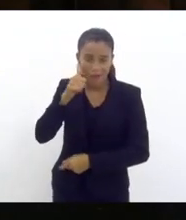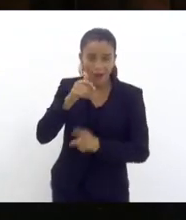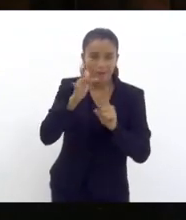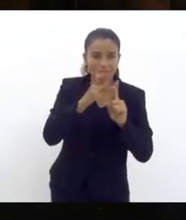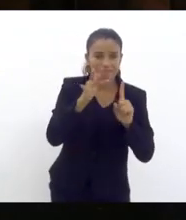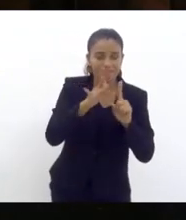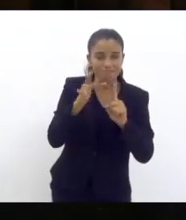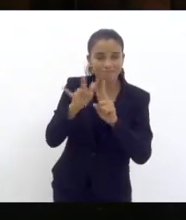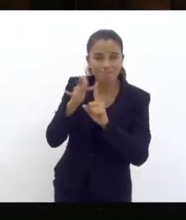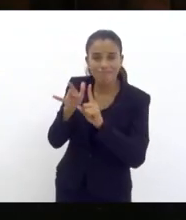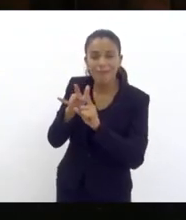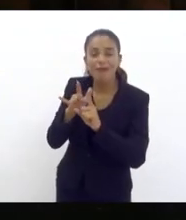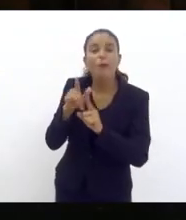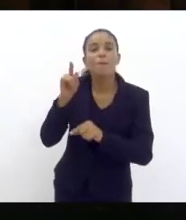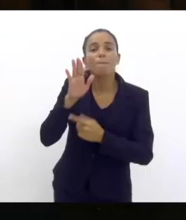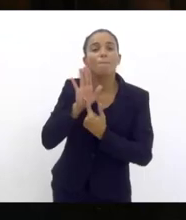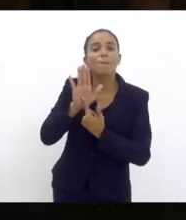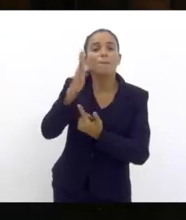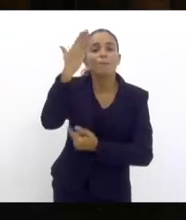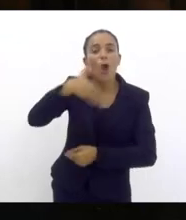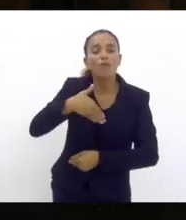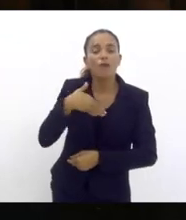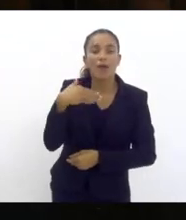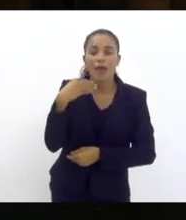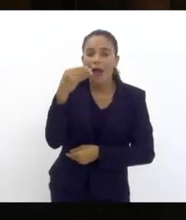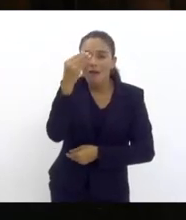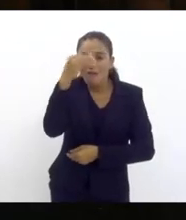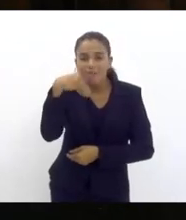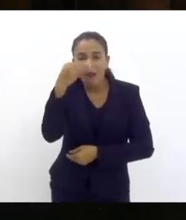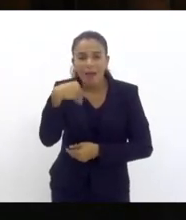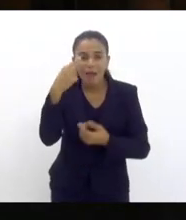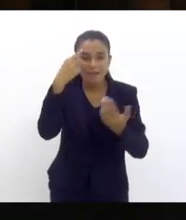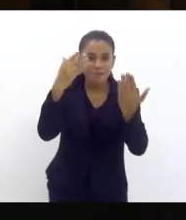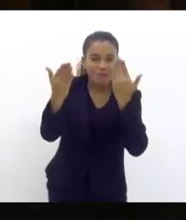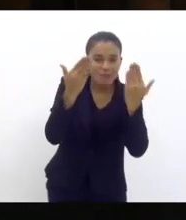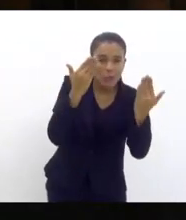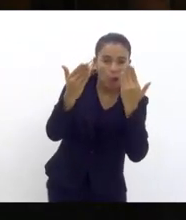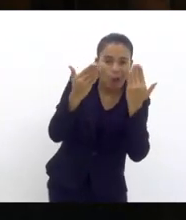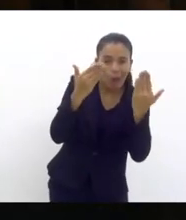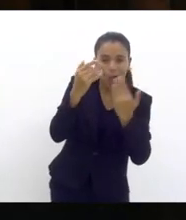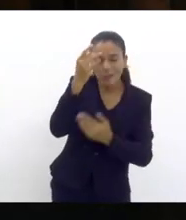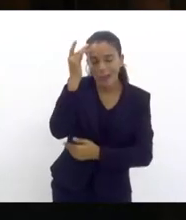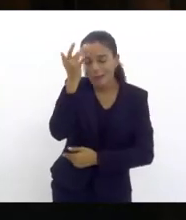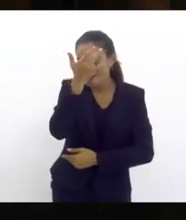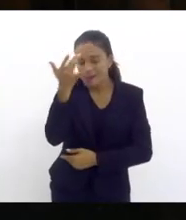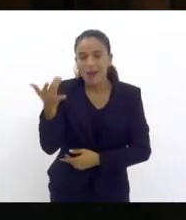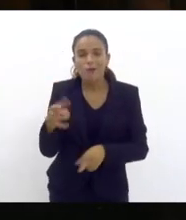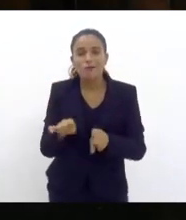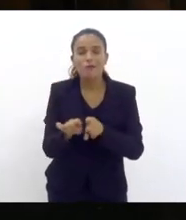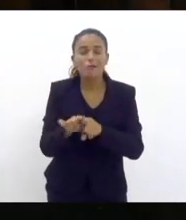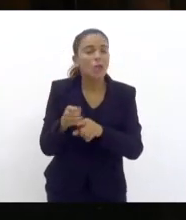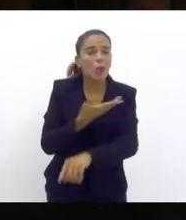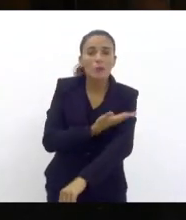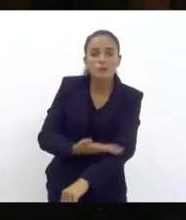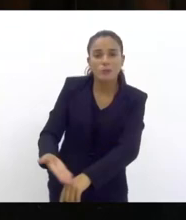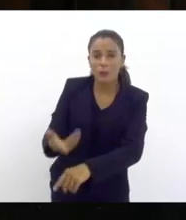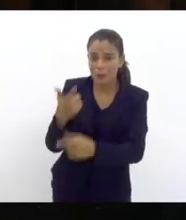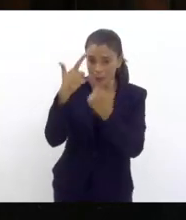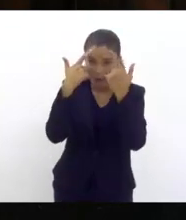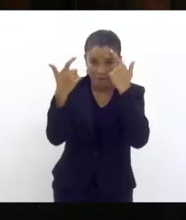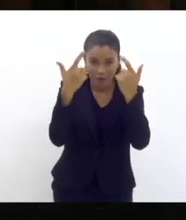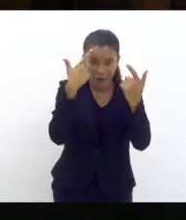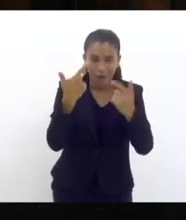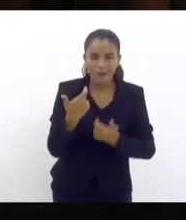fragilização da saúde mental de quem vive na favela e da periferia e que, por óbvio, não se acostumam com a violência